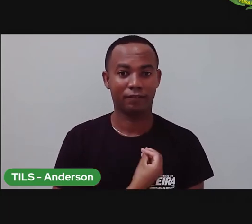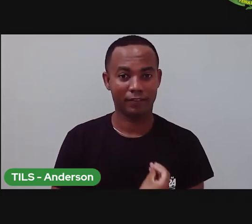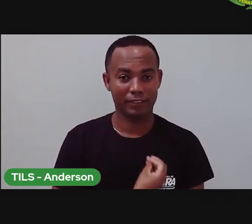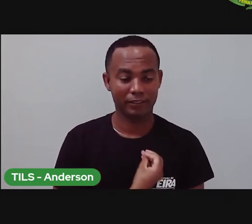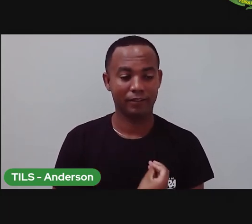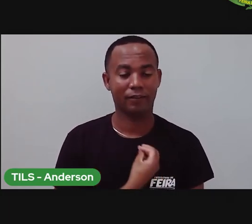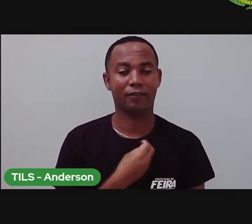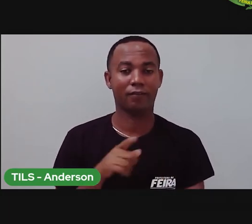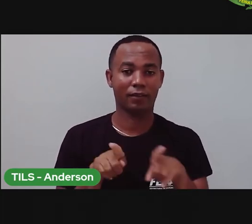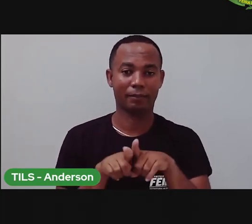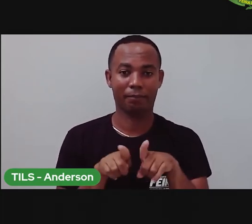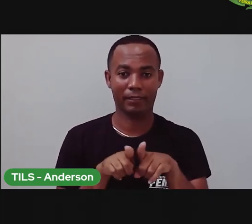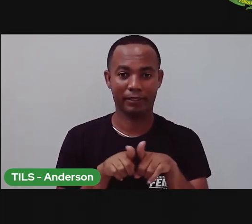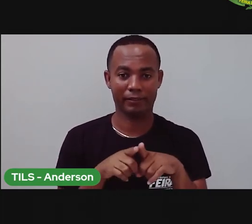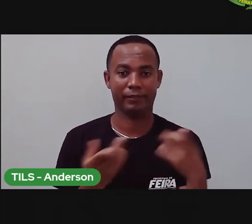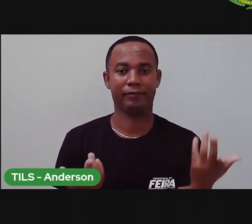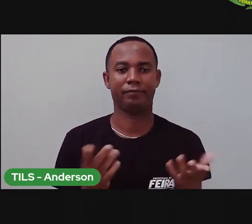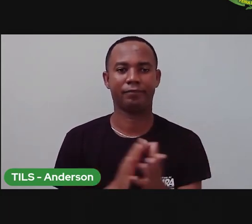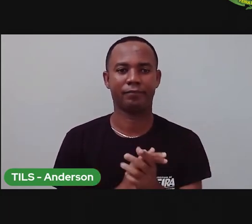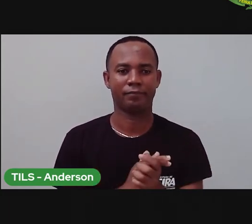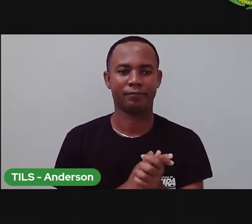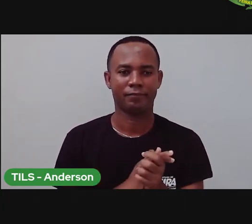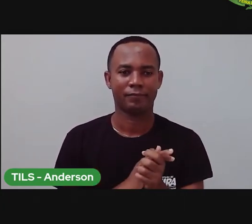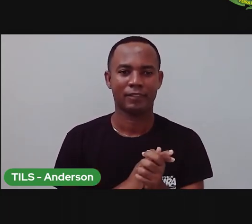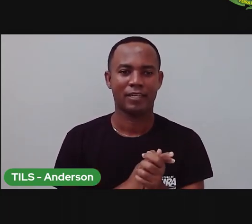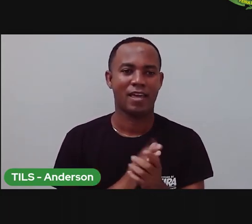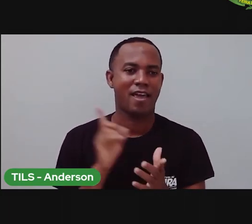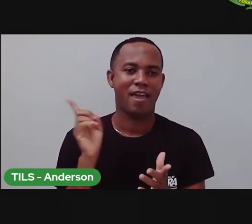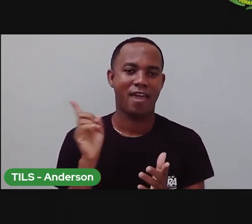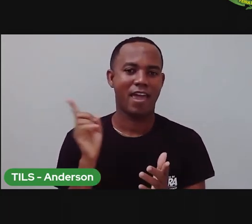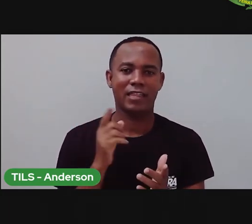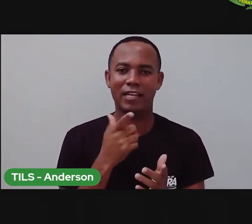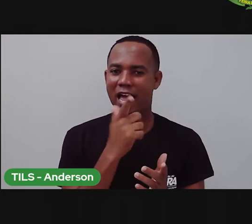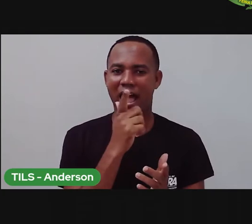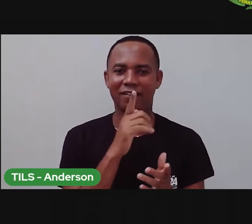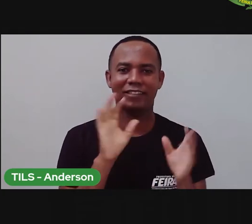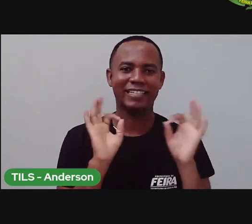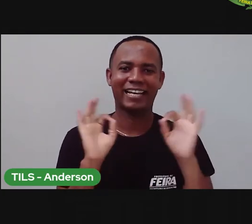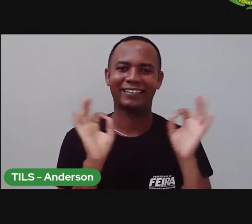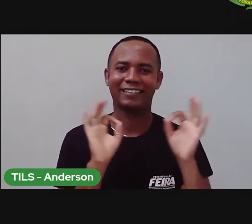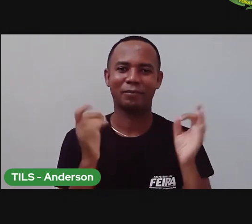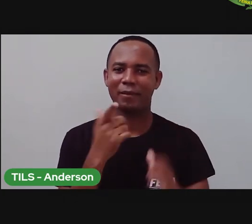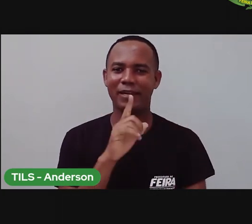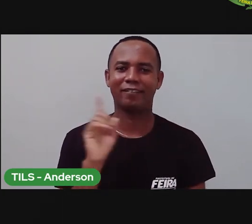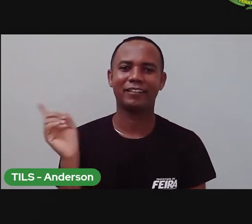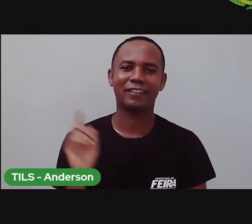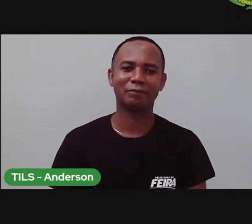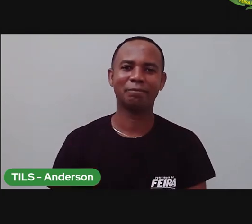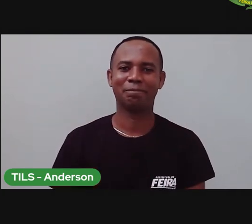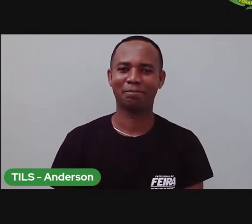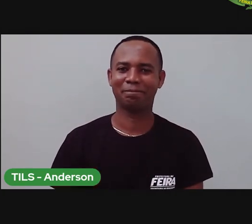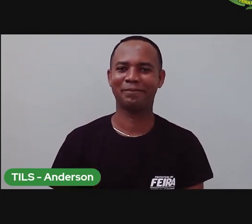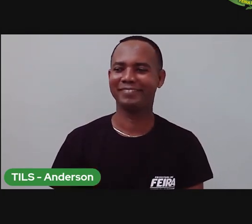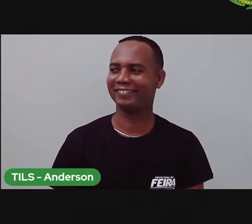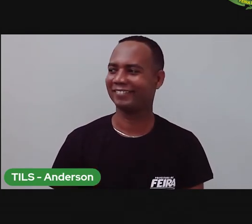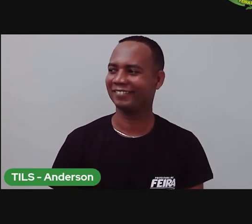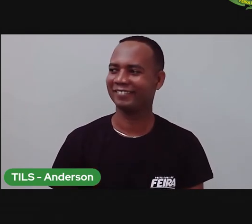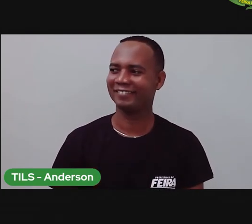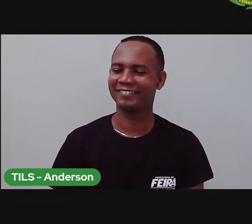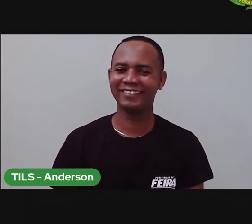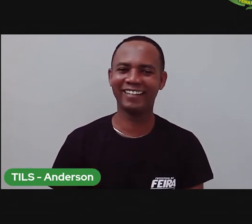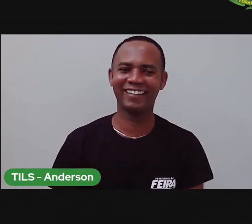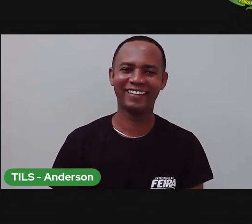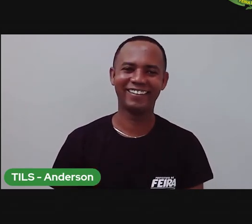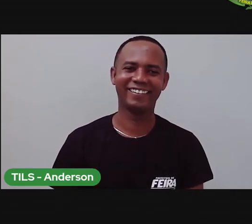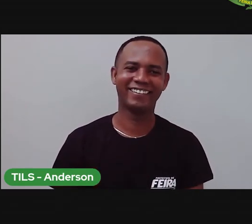Anderson é um ser vivo, né? Ele precisa de água, gente, pra sobreviver. Tem sim, gente, mentira. Anderson,